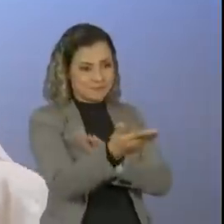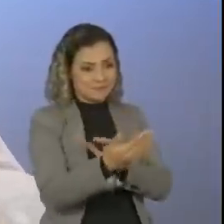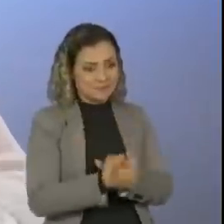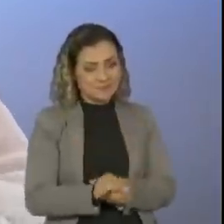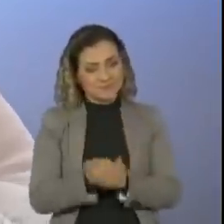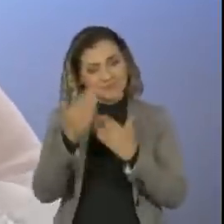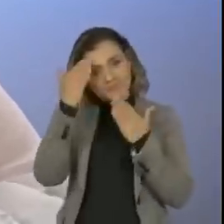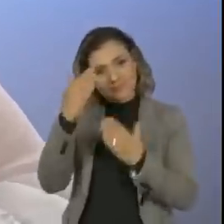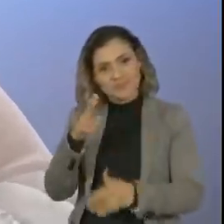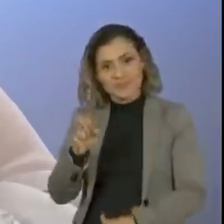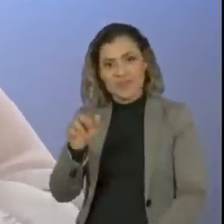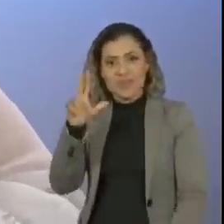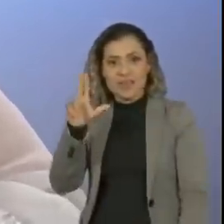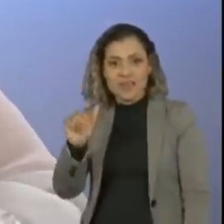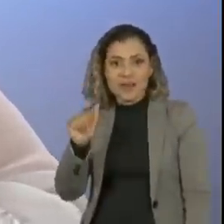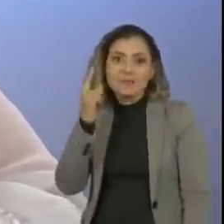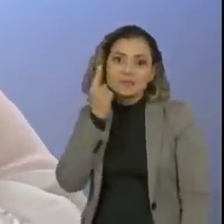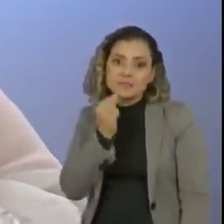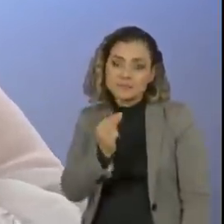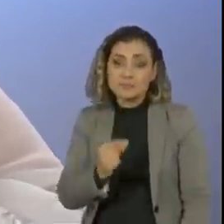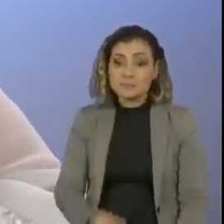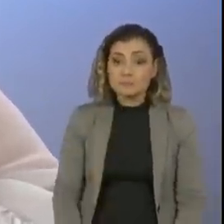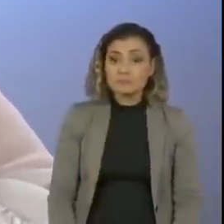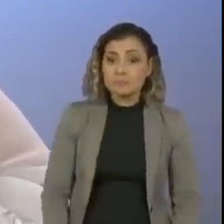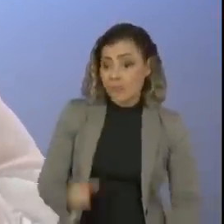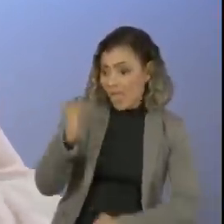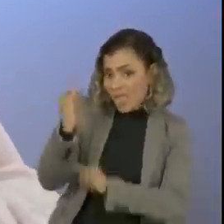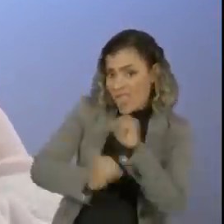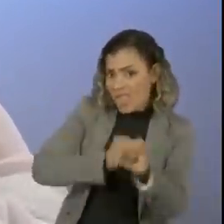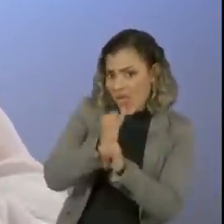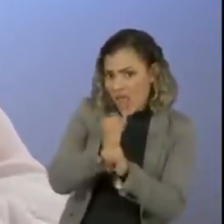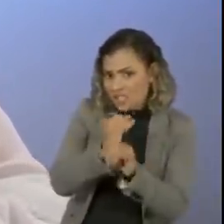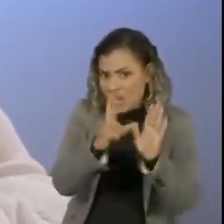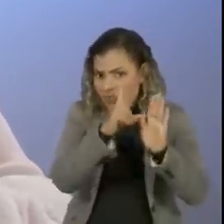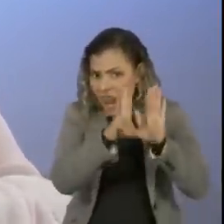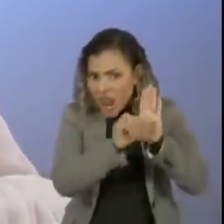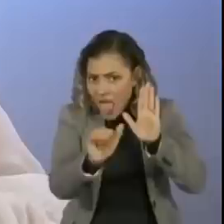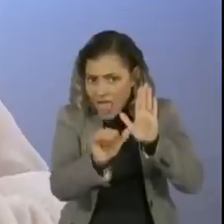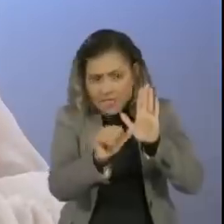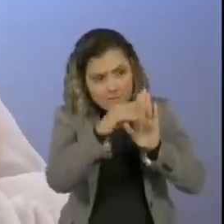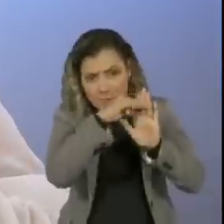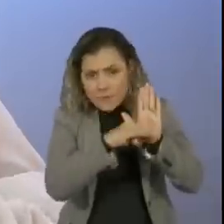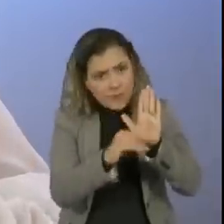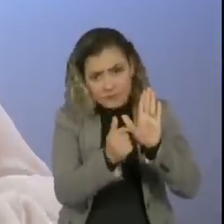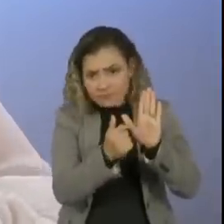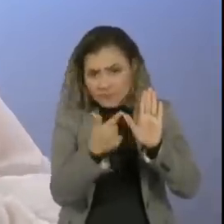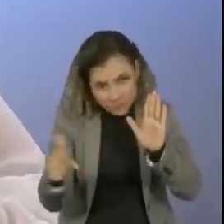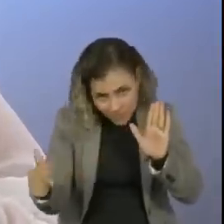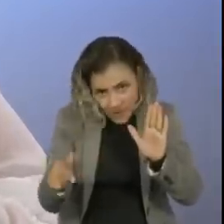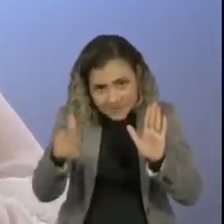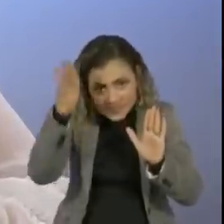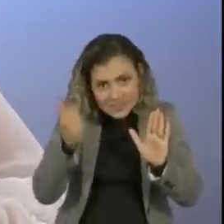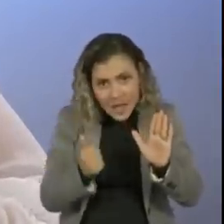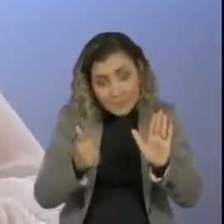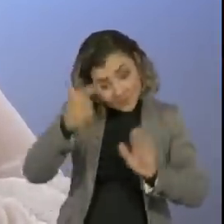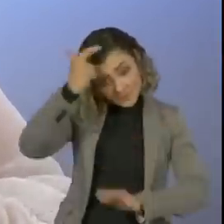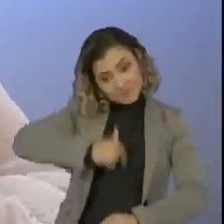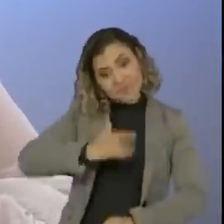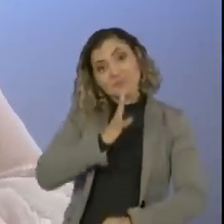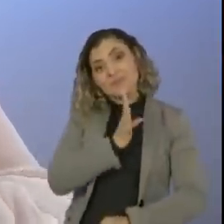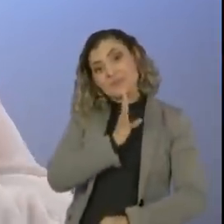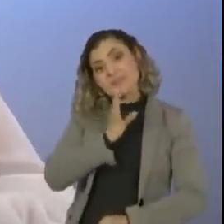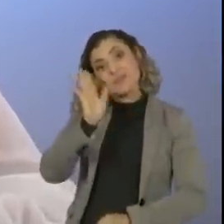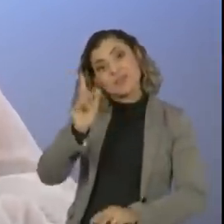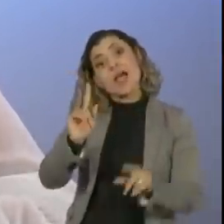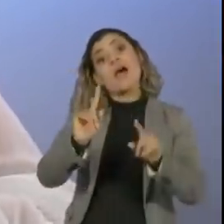Felipe, a internet é uma terra sem lei. Isso não é uma pergunta, isso é uma afirmação de alguém que já